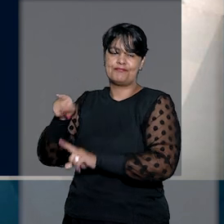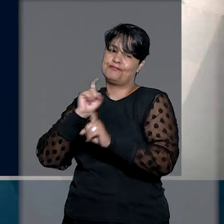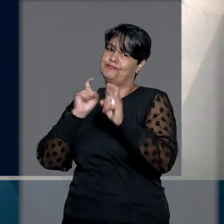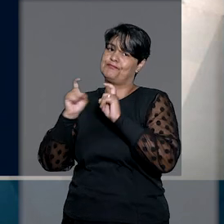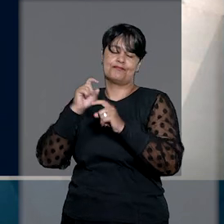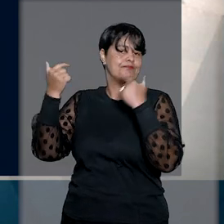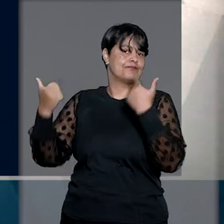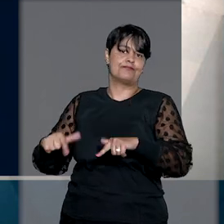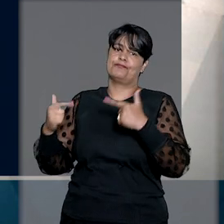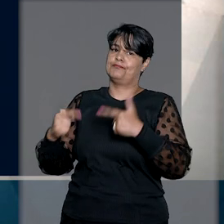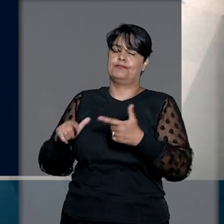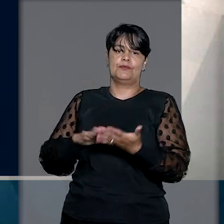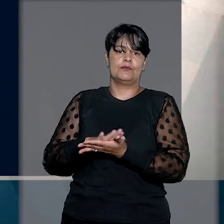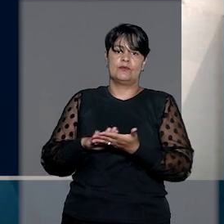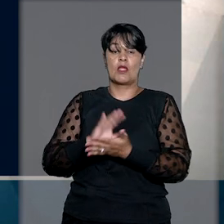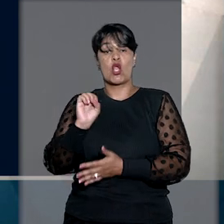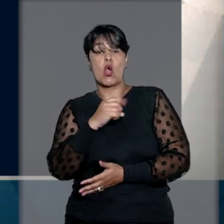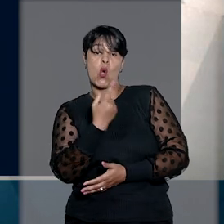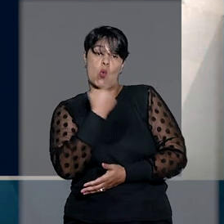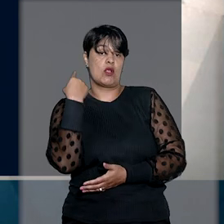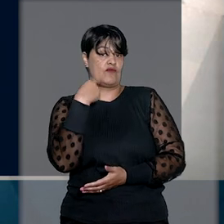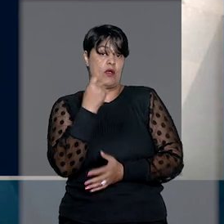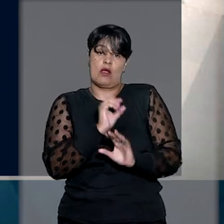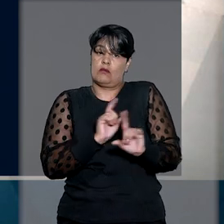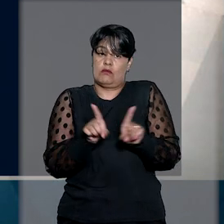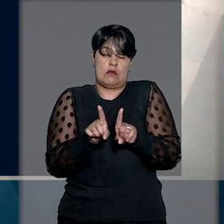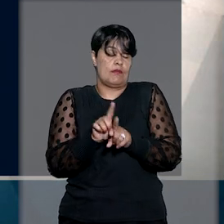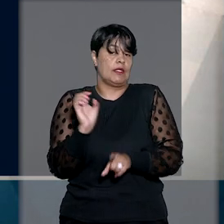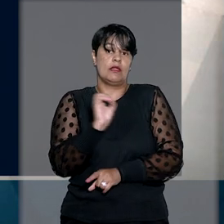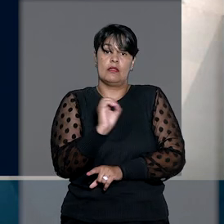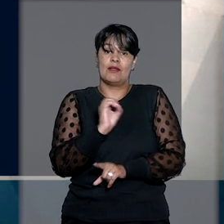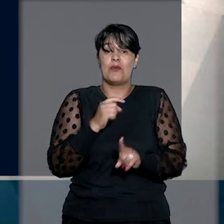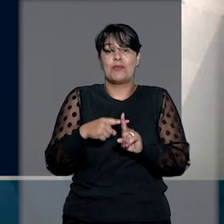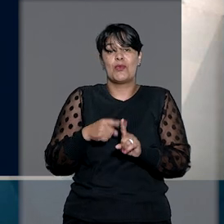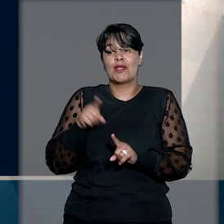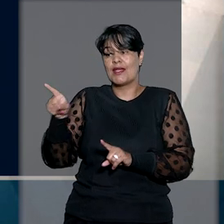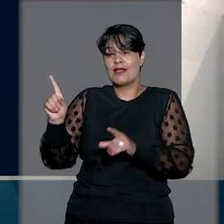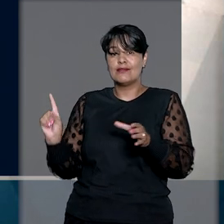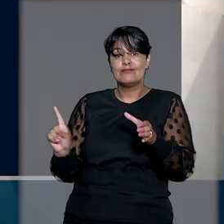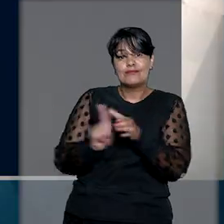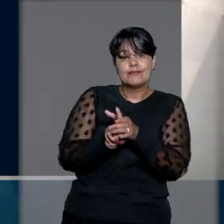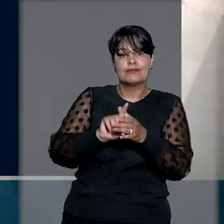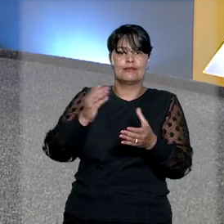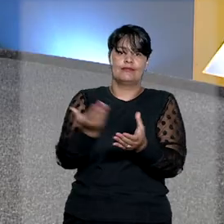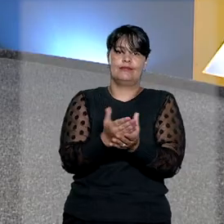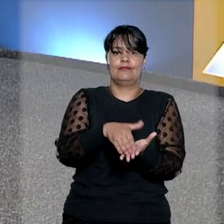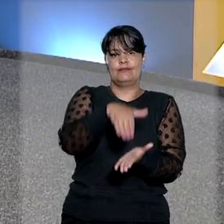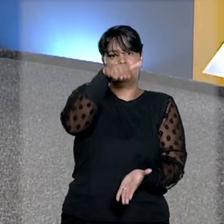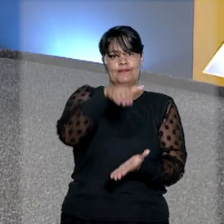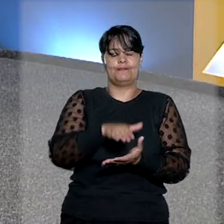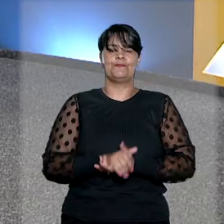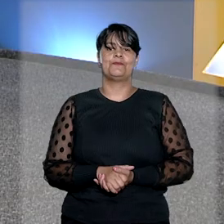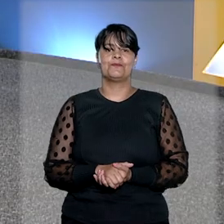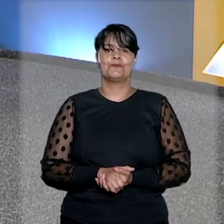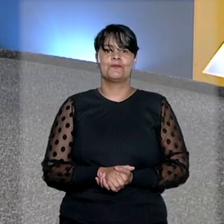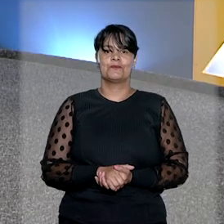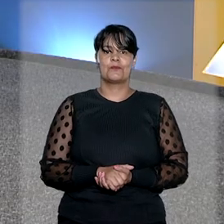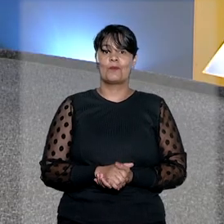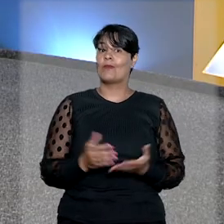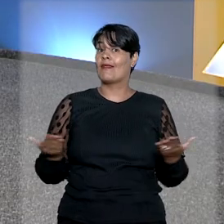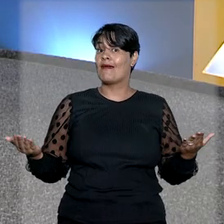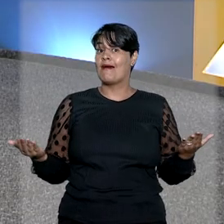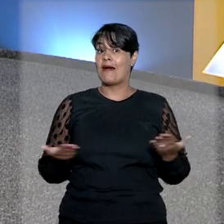administrador judicial ou ao seu advogado, tendo em vista que ele não é parte na ação. É hora de